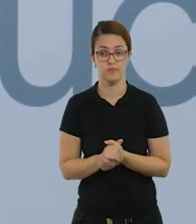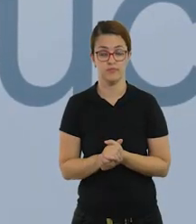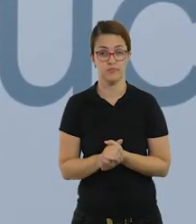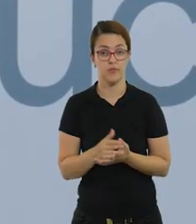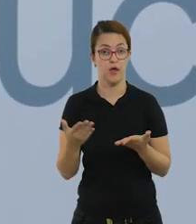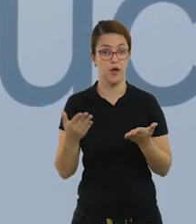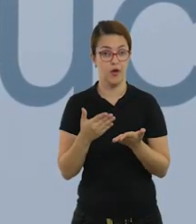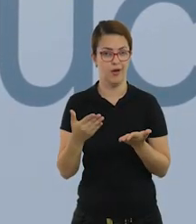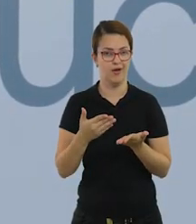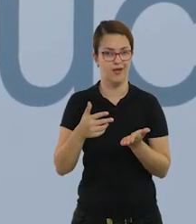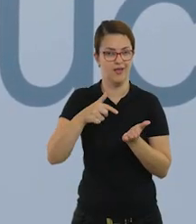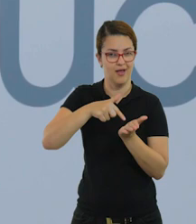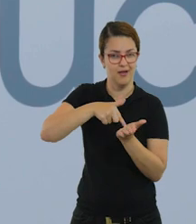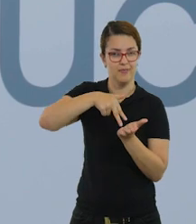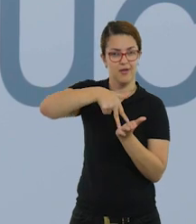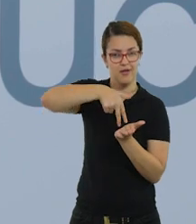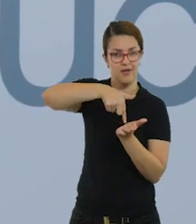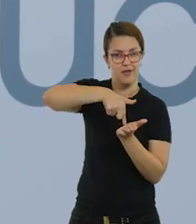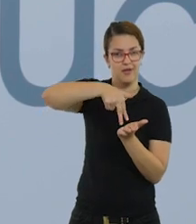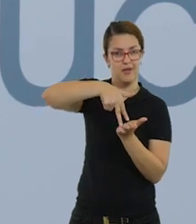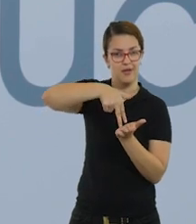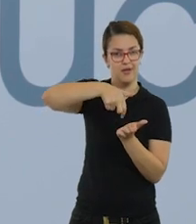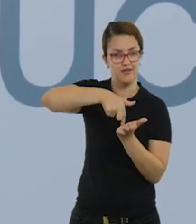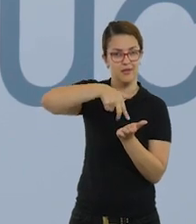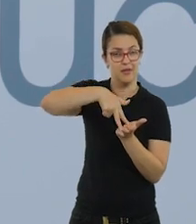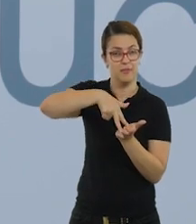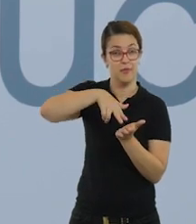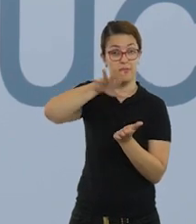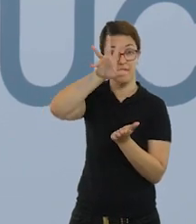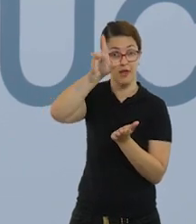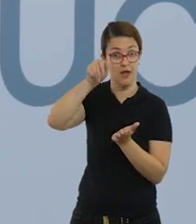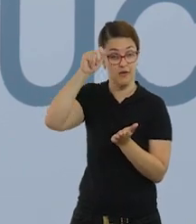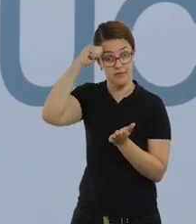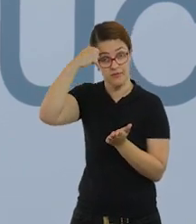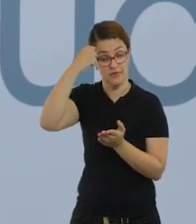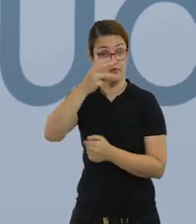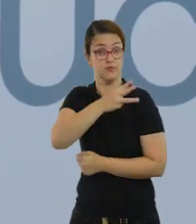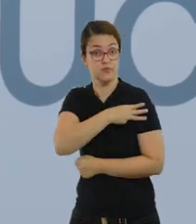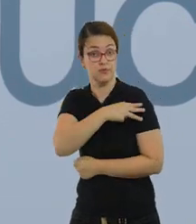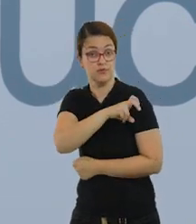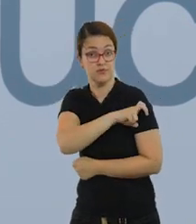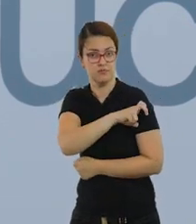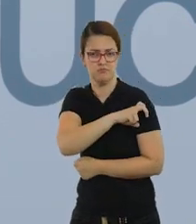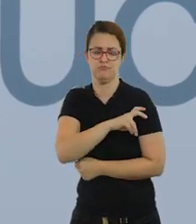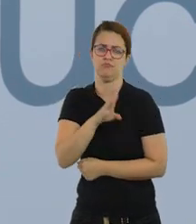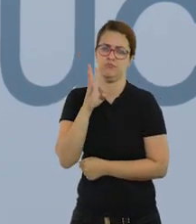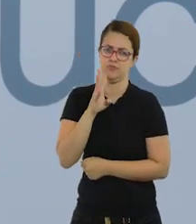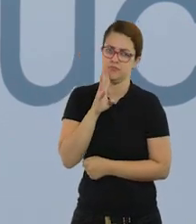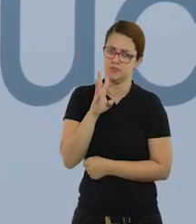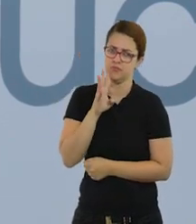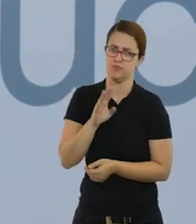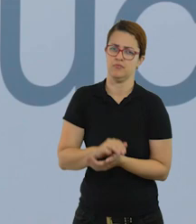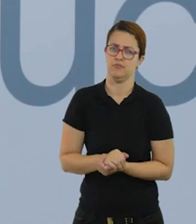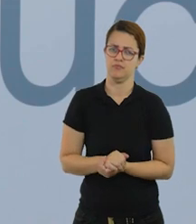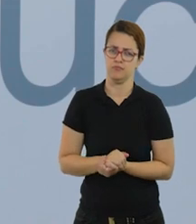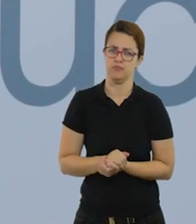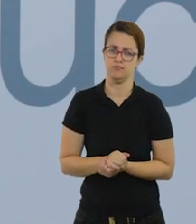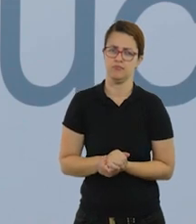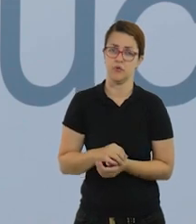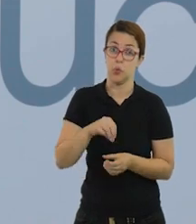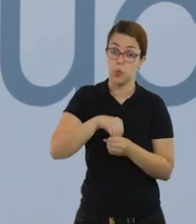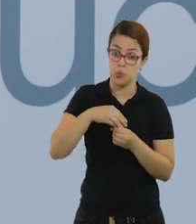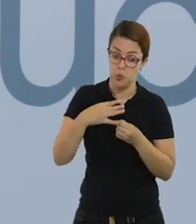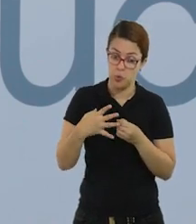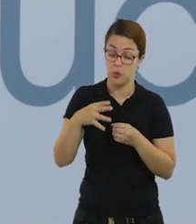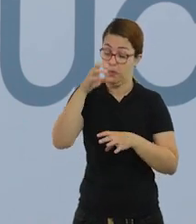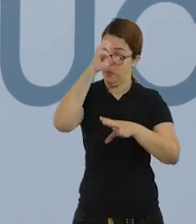vocês a amarelinha africana. É uma atividade bem bacana que cabe muito bem para o terceiro ao quinto ano, tá bom? É uma atividade rica, dá para a gente prender